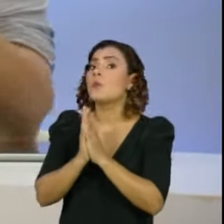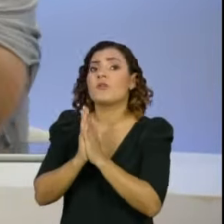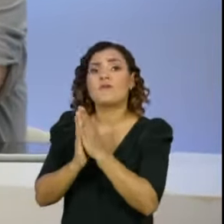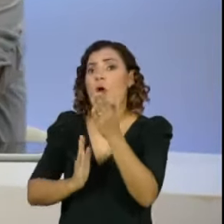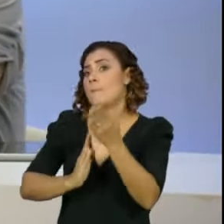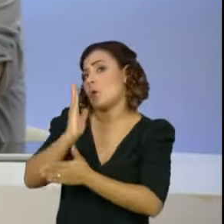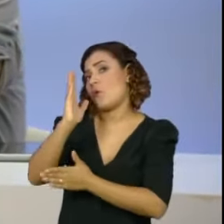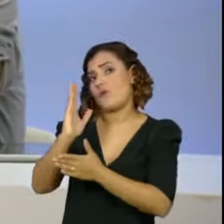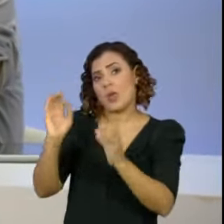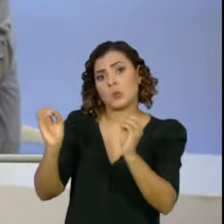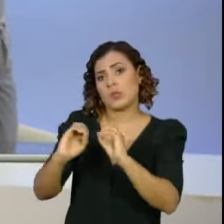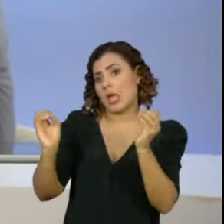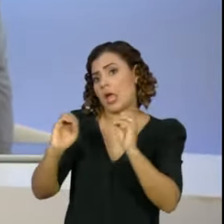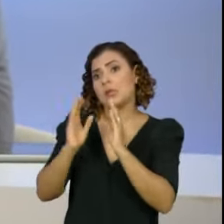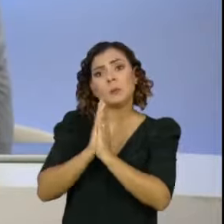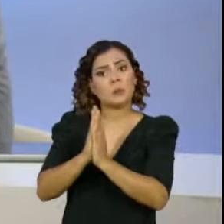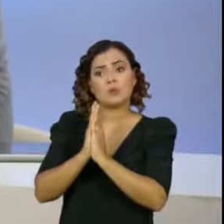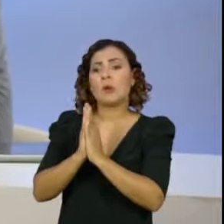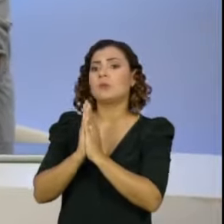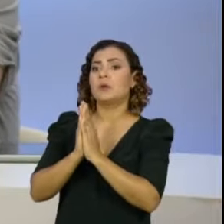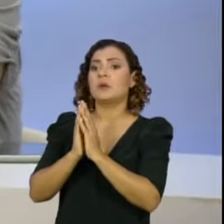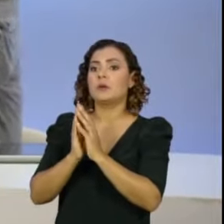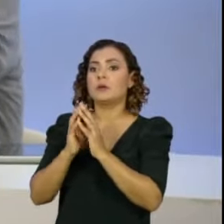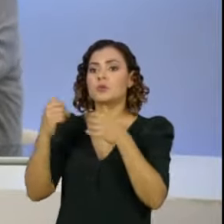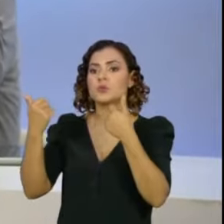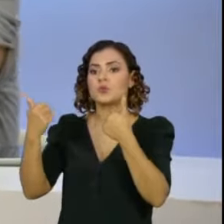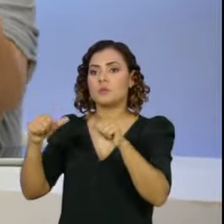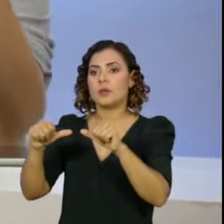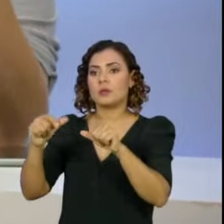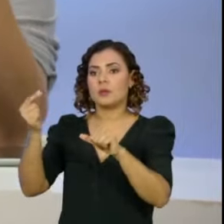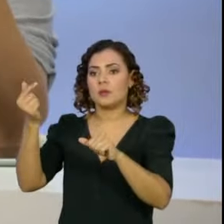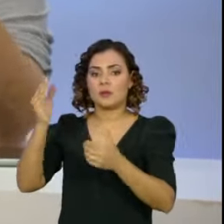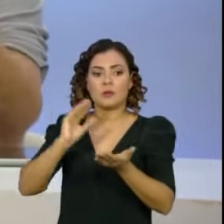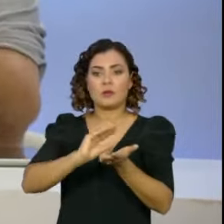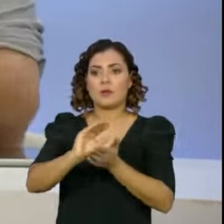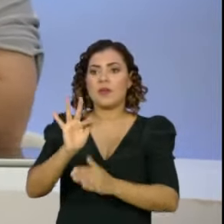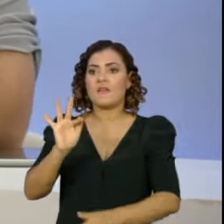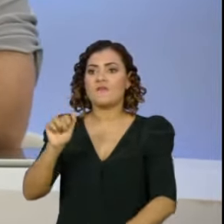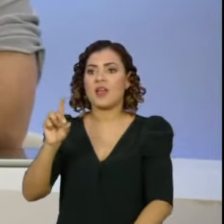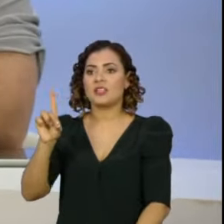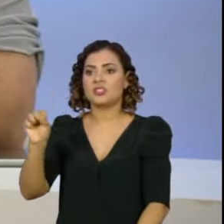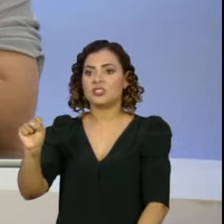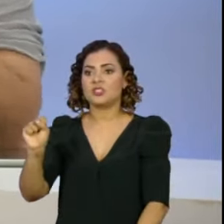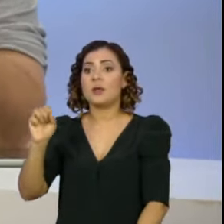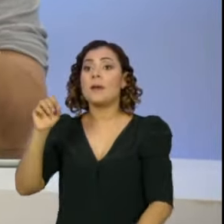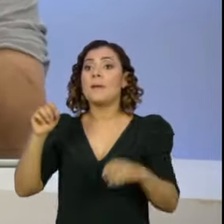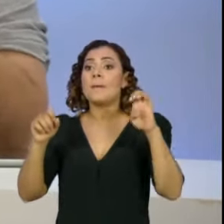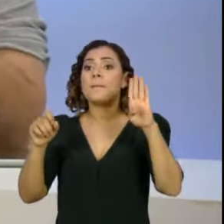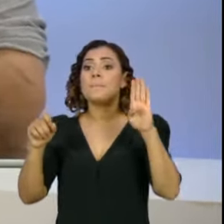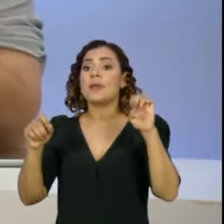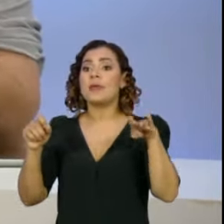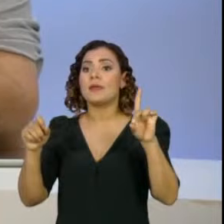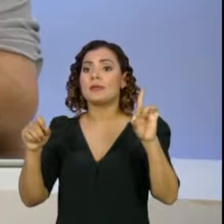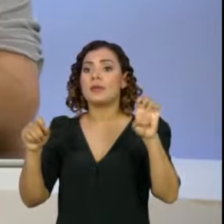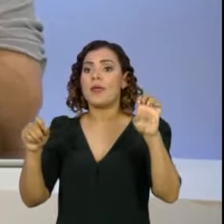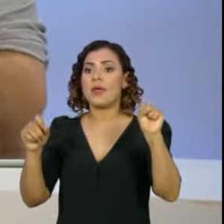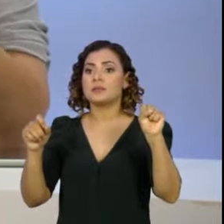aprovada aquela questão de suspender o repasse do FAT para o BNDES. Quer dizer, não